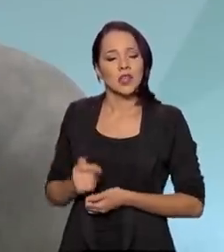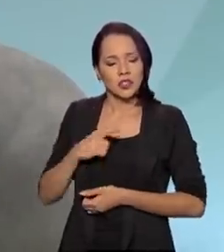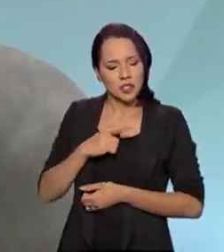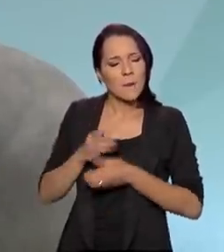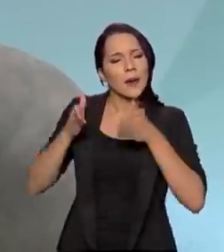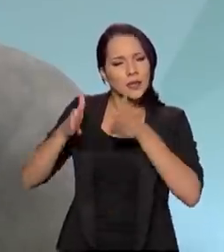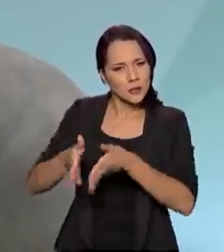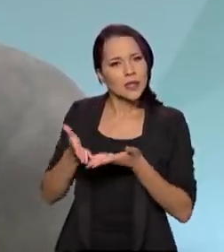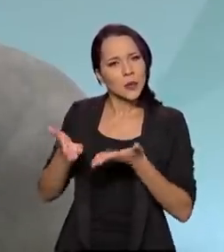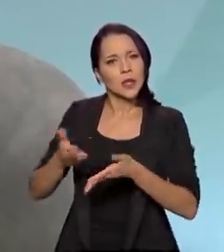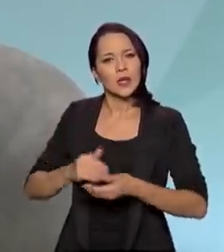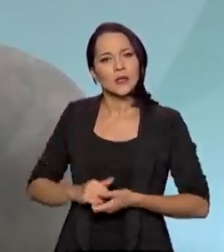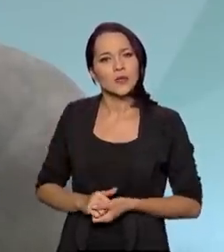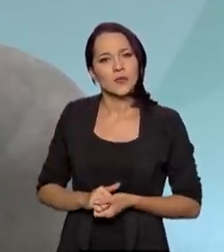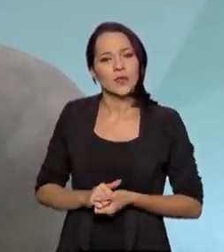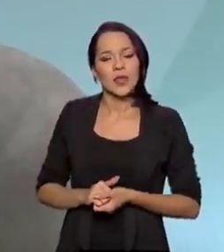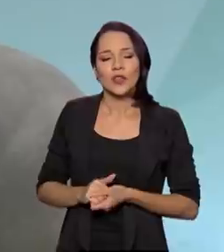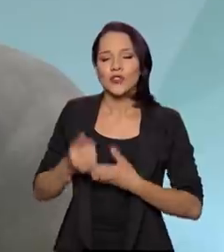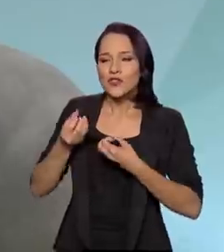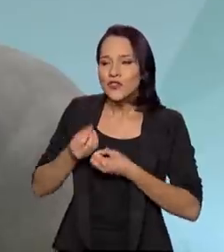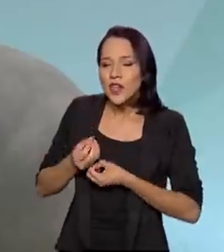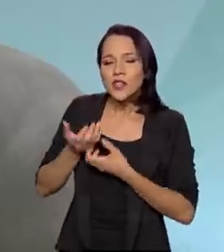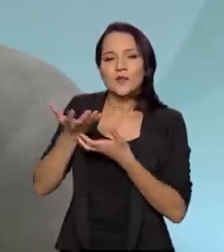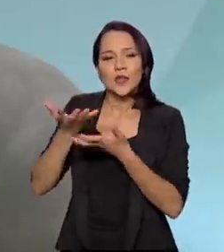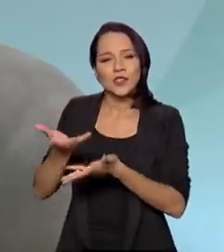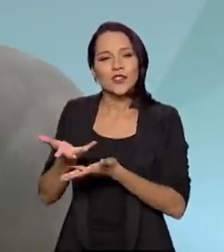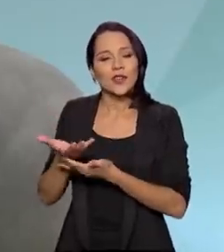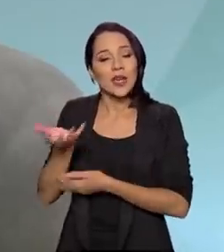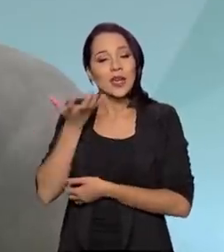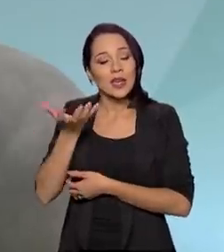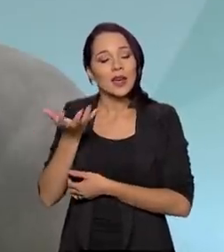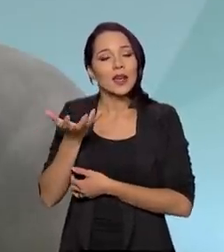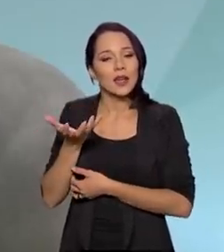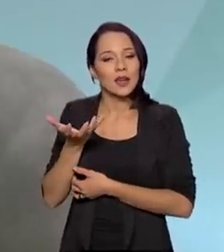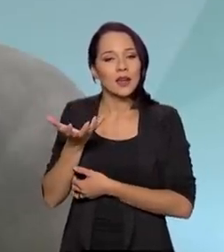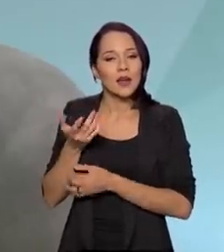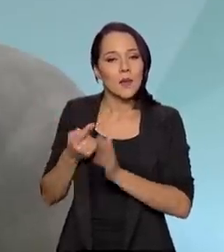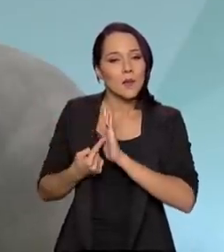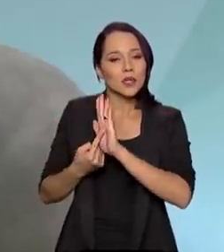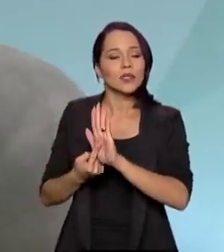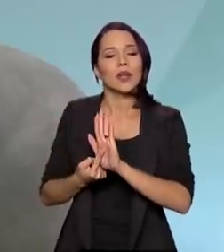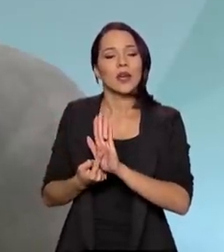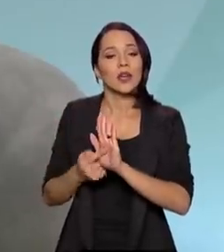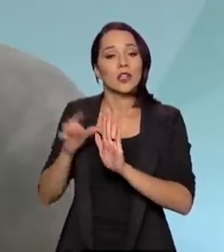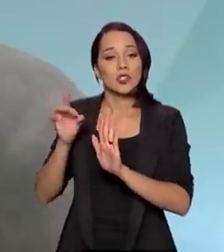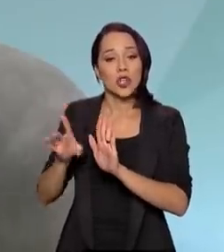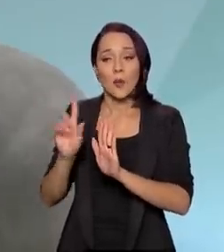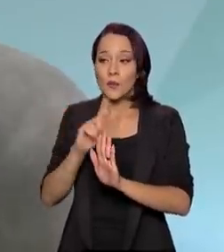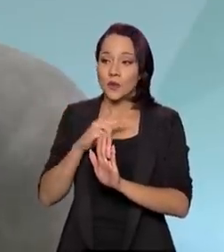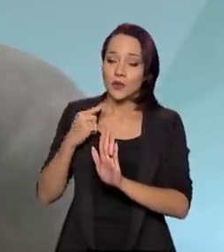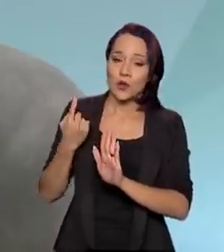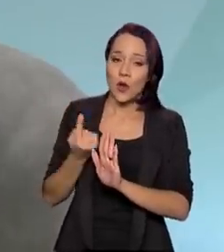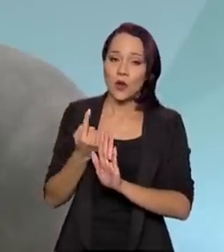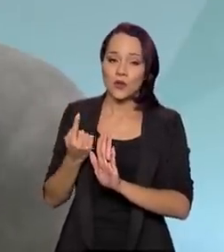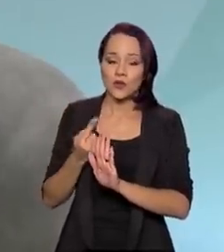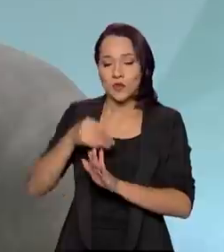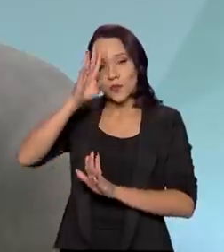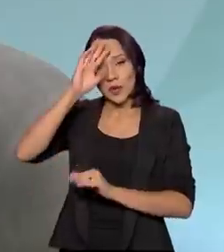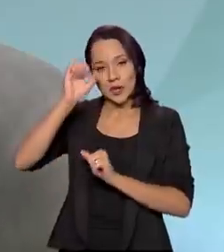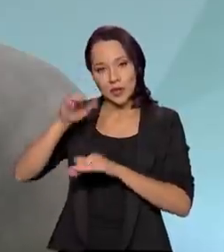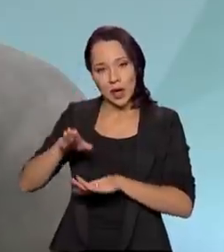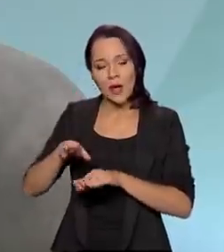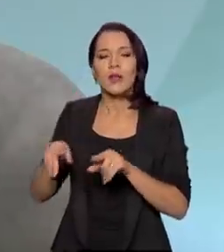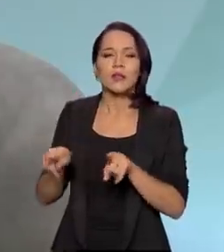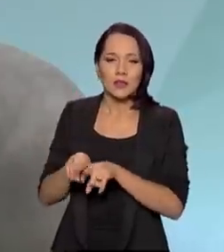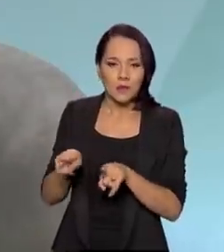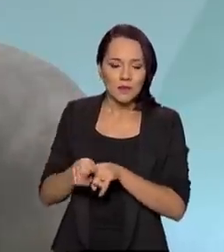participação nisso. E transmitimos e buscamos transmitir, não só para os nossos militares,